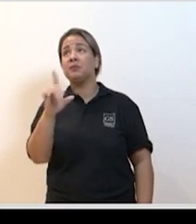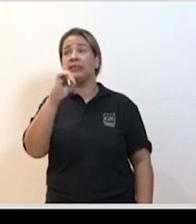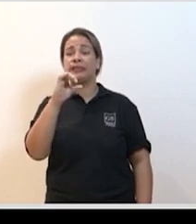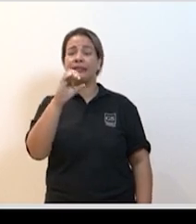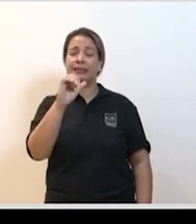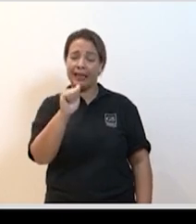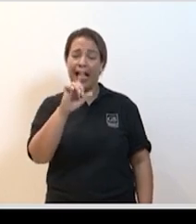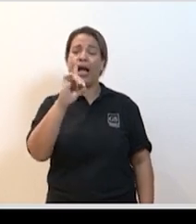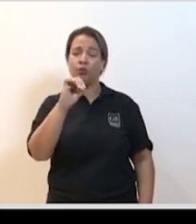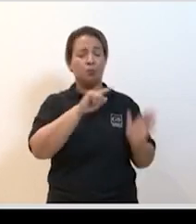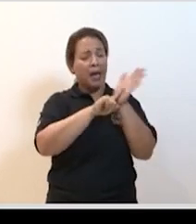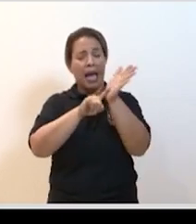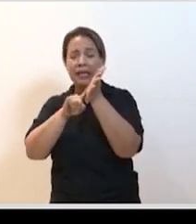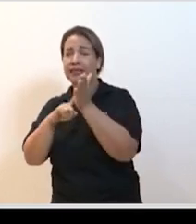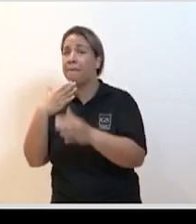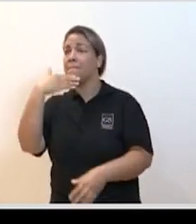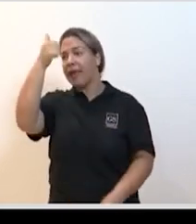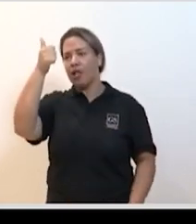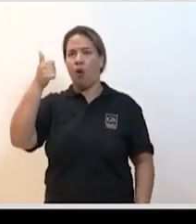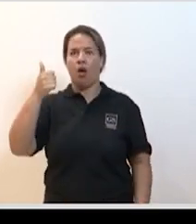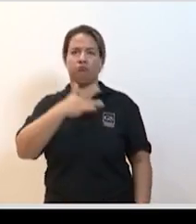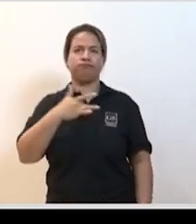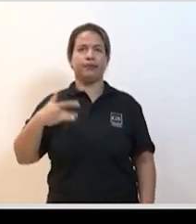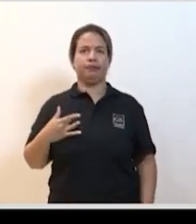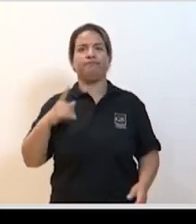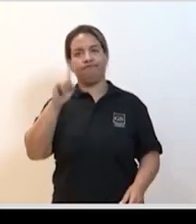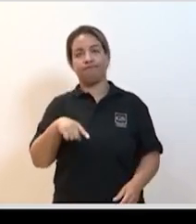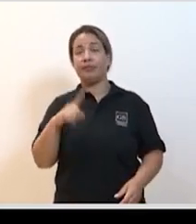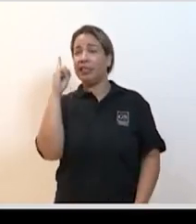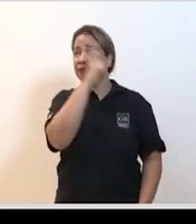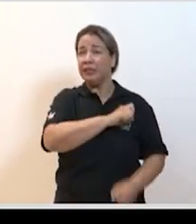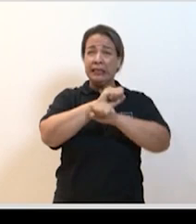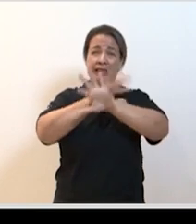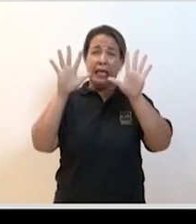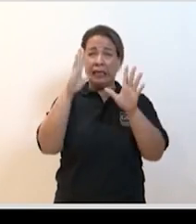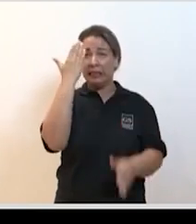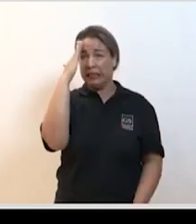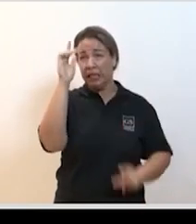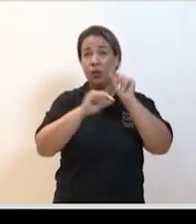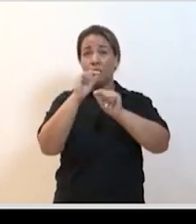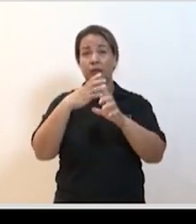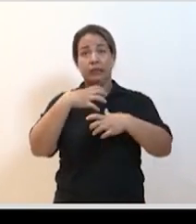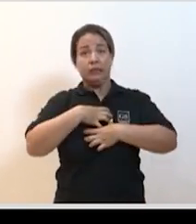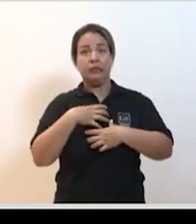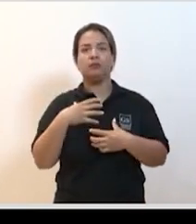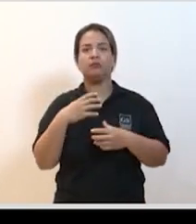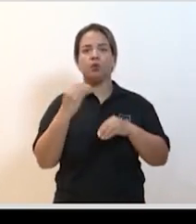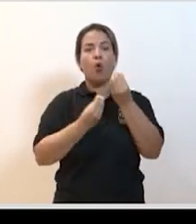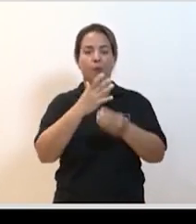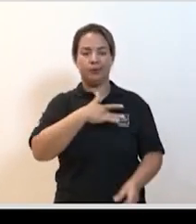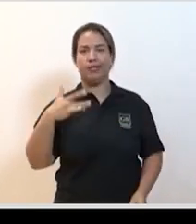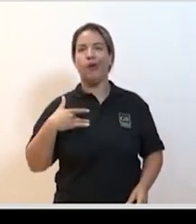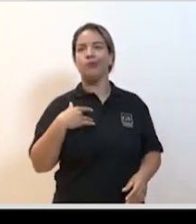clínica. Então é impossível é muito difícil ter uma clareza sobre o impacto numa saúde pública por exemplo com um dado tão